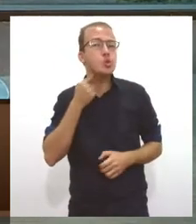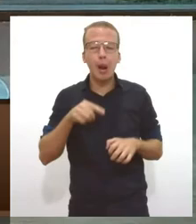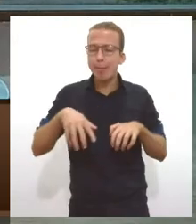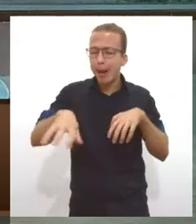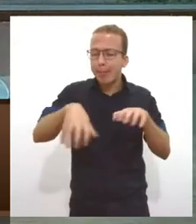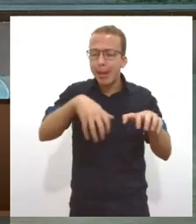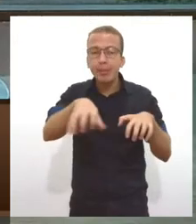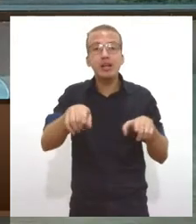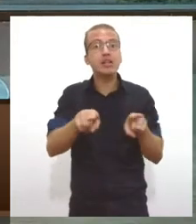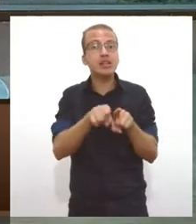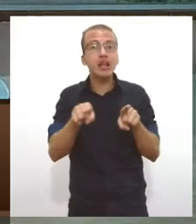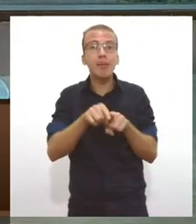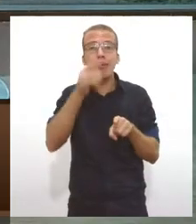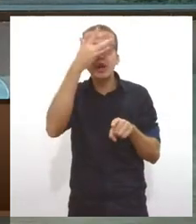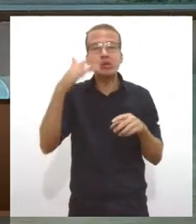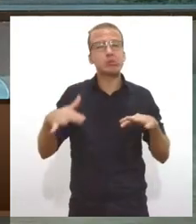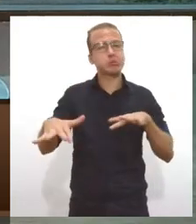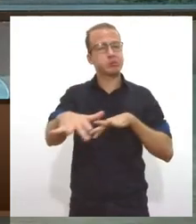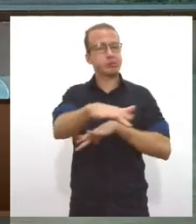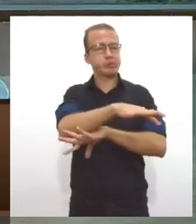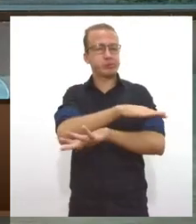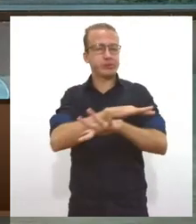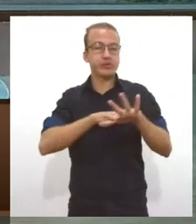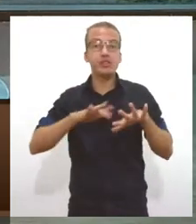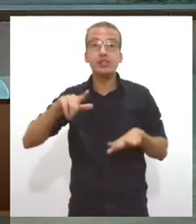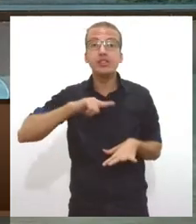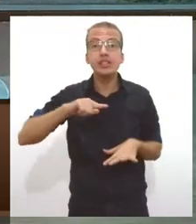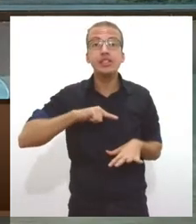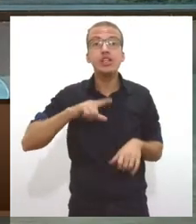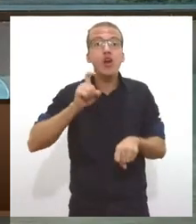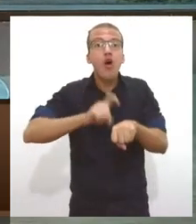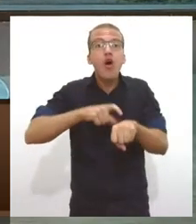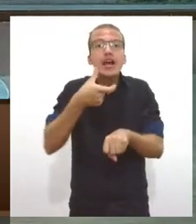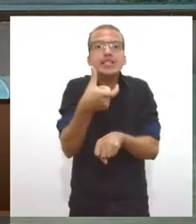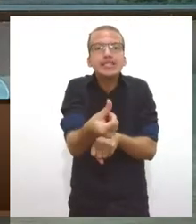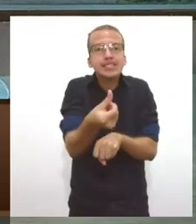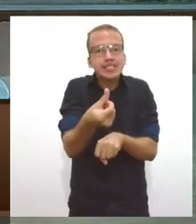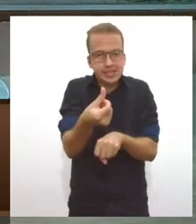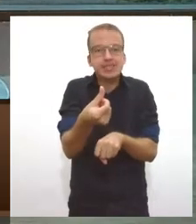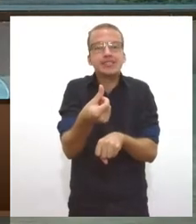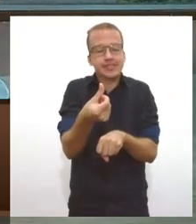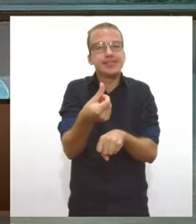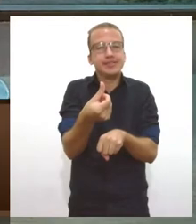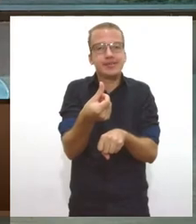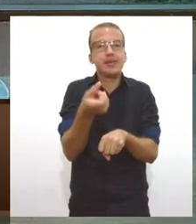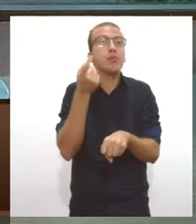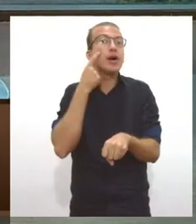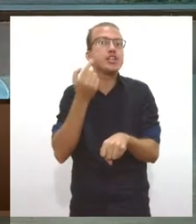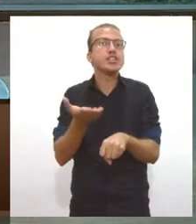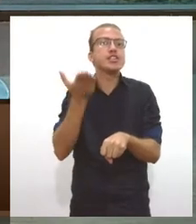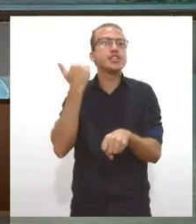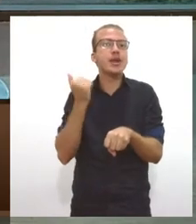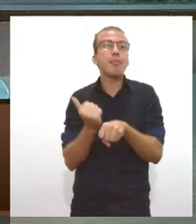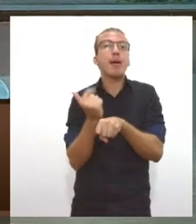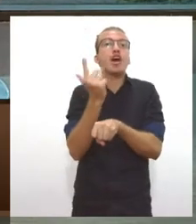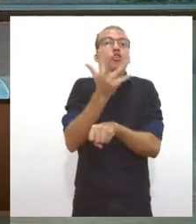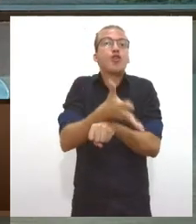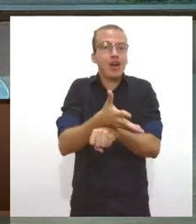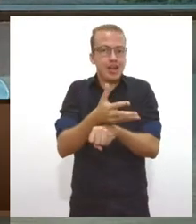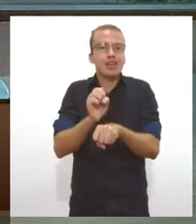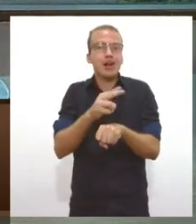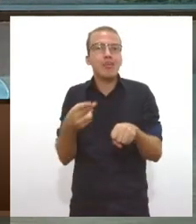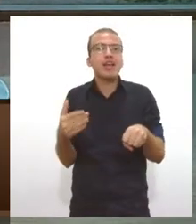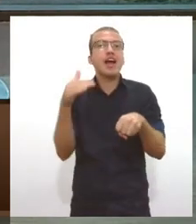aglomerada. Isso seis horas da manhã. Você imagina a noite inteira o aconteceu, né? Seis horas da manhã estava lá, aglomeração